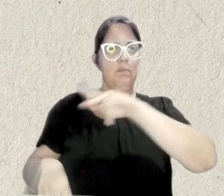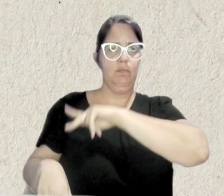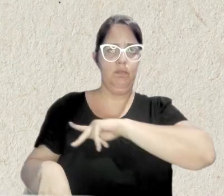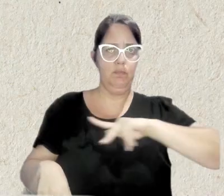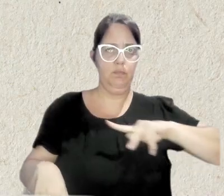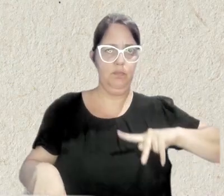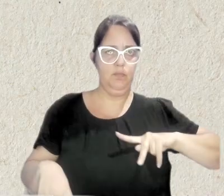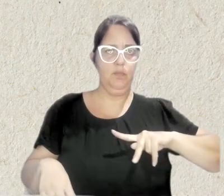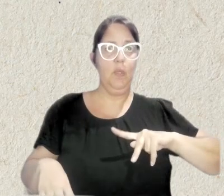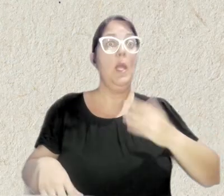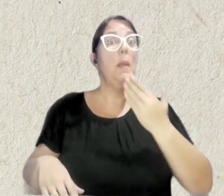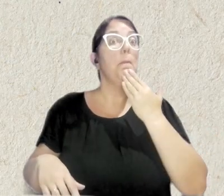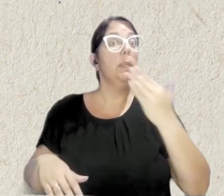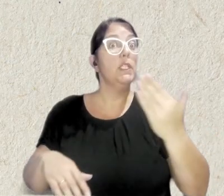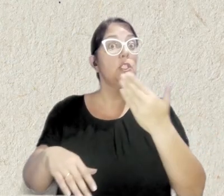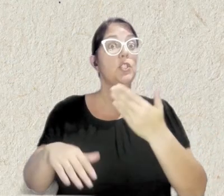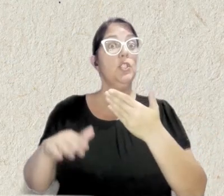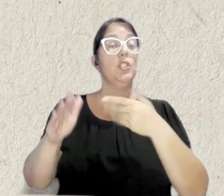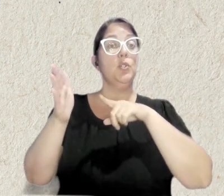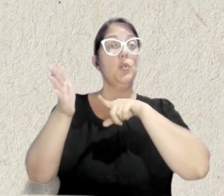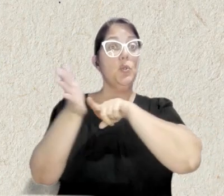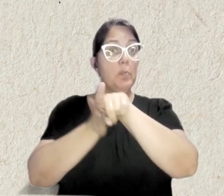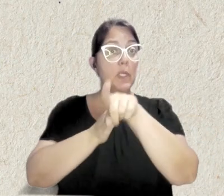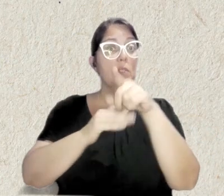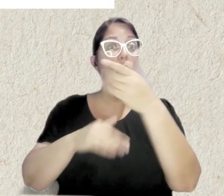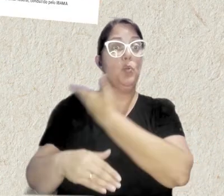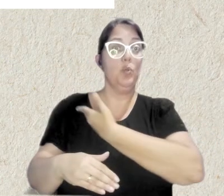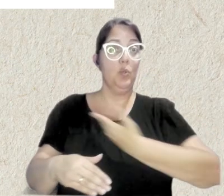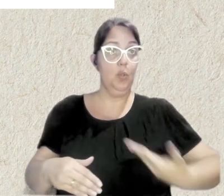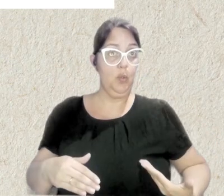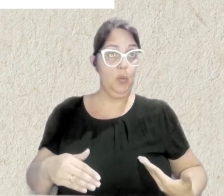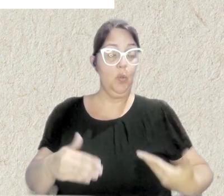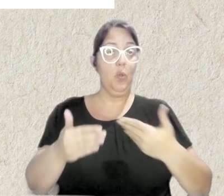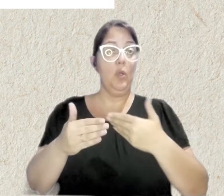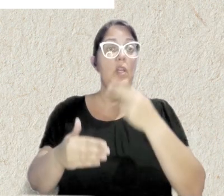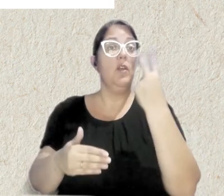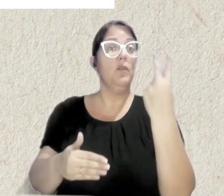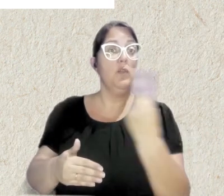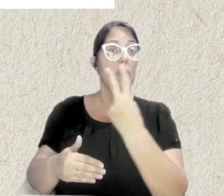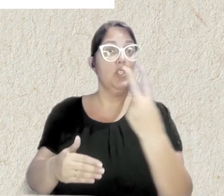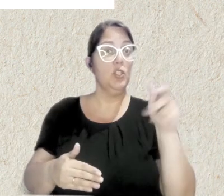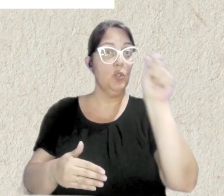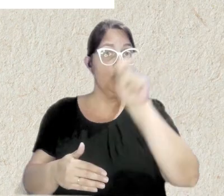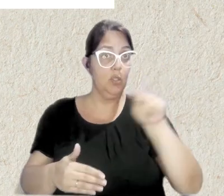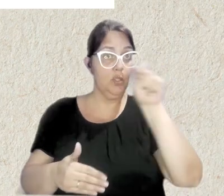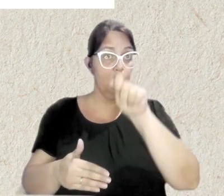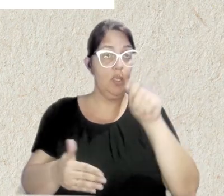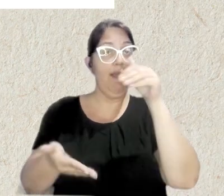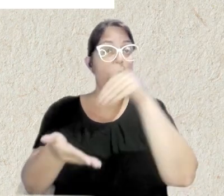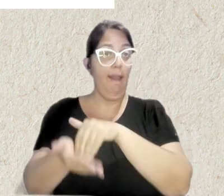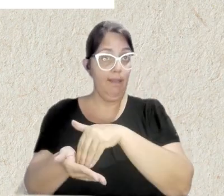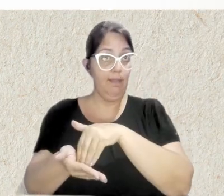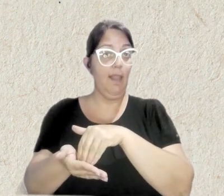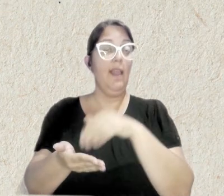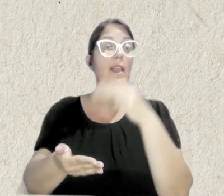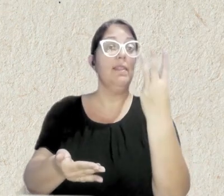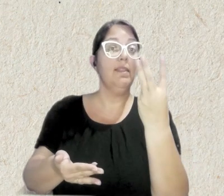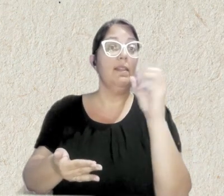processo de consulta pública realizado no período de 22 de agosto a 30 de outubro de 2023.